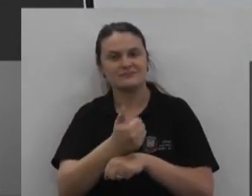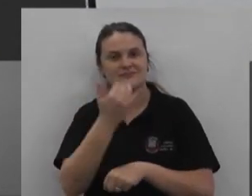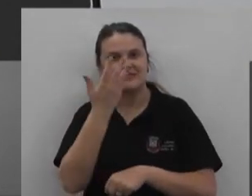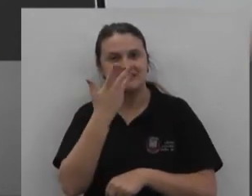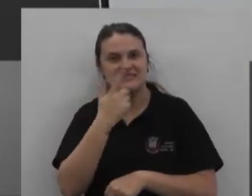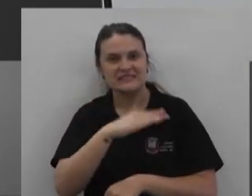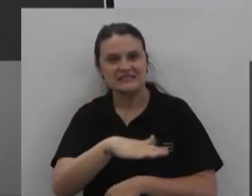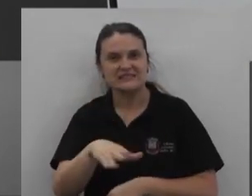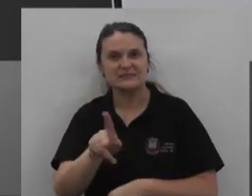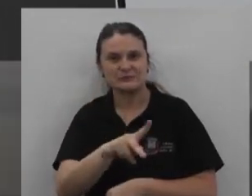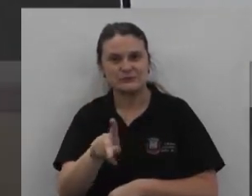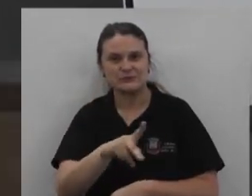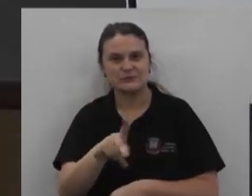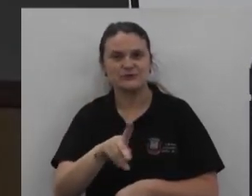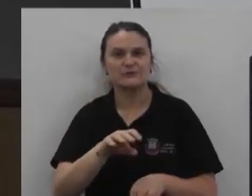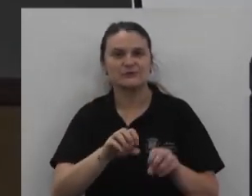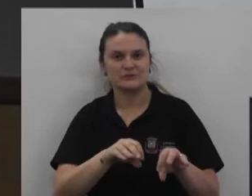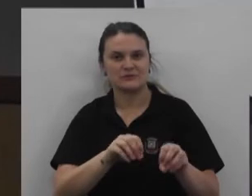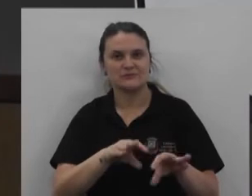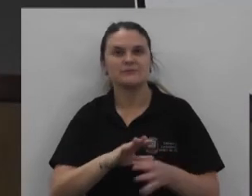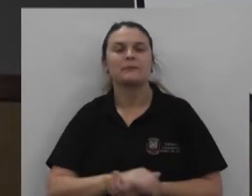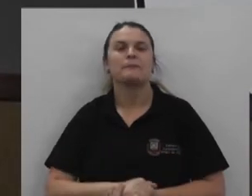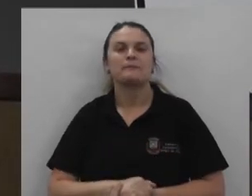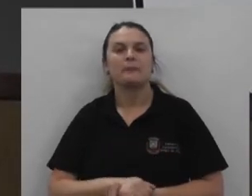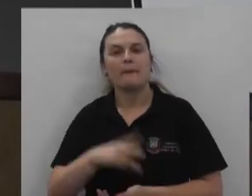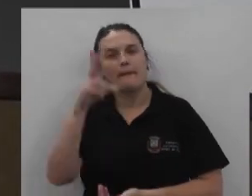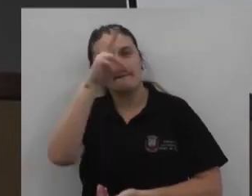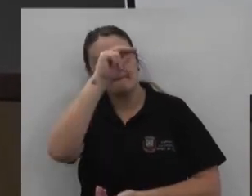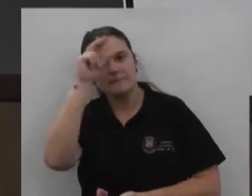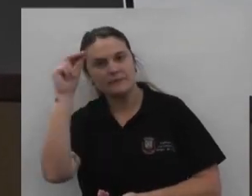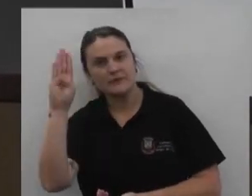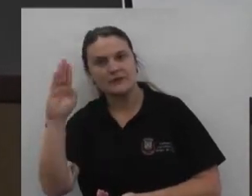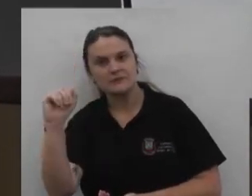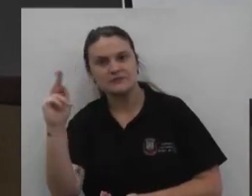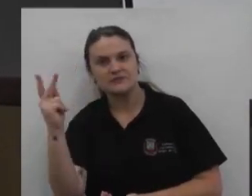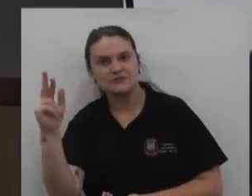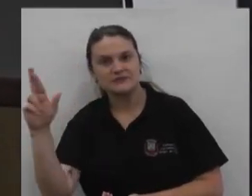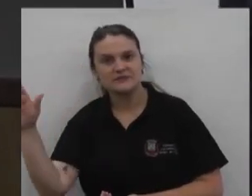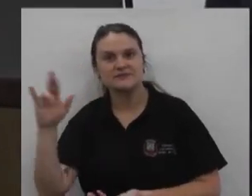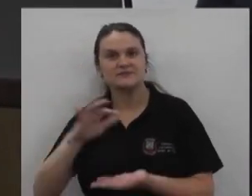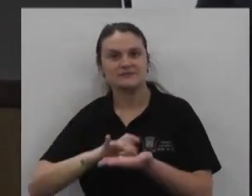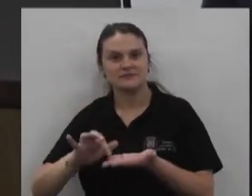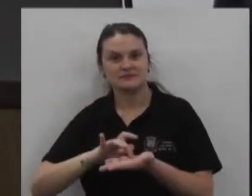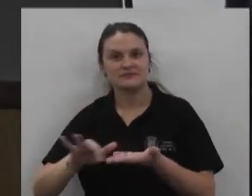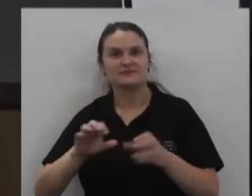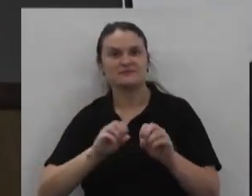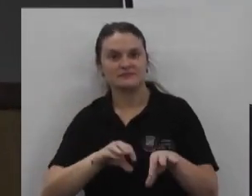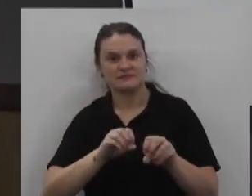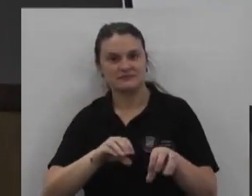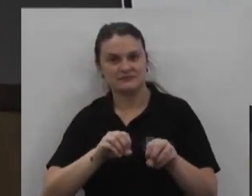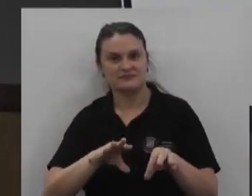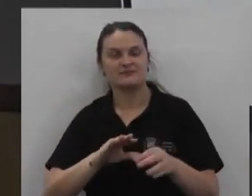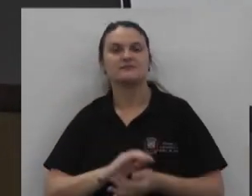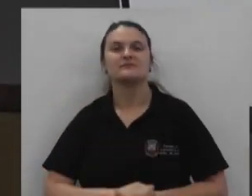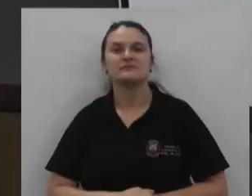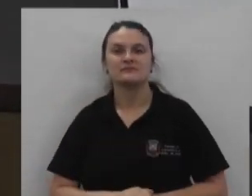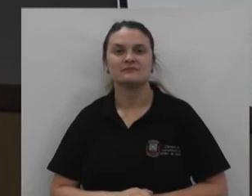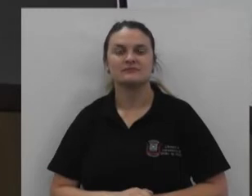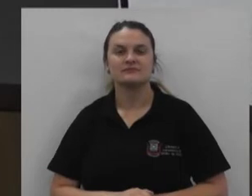infantil Que se encontram Esta noite aqui Prefeito Bachir Abbas Secretária De Educação